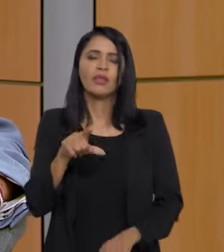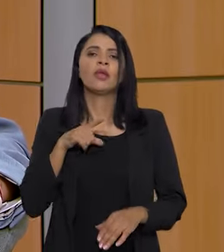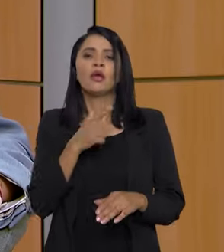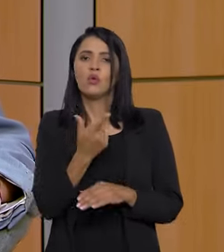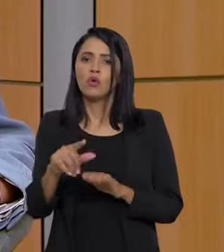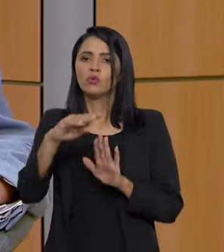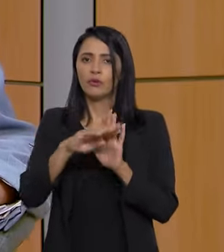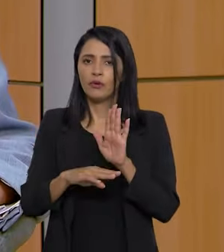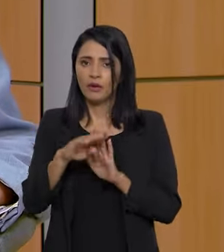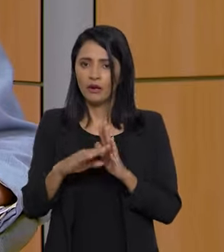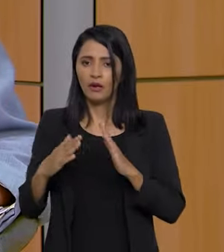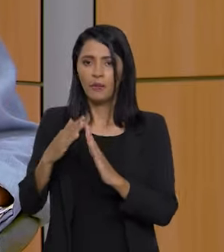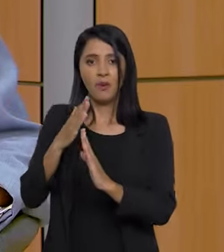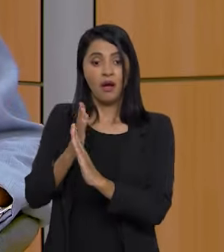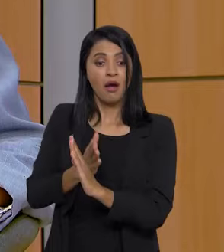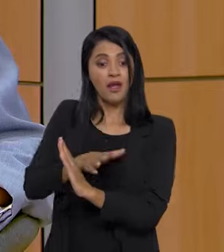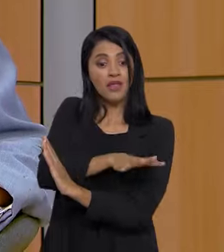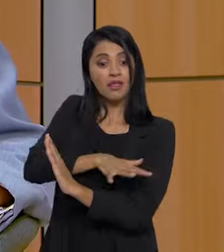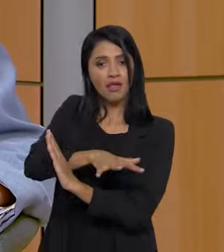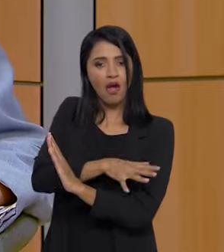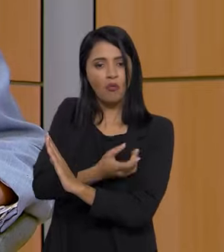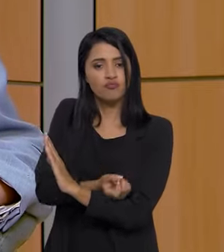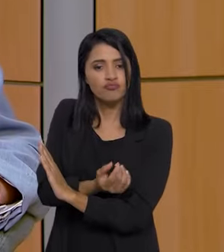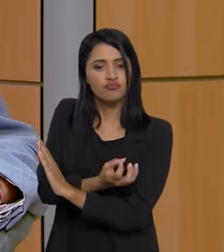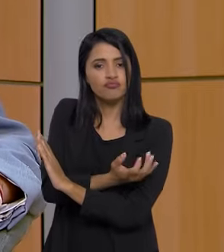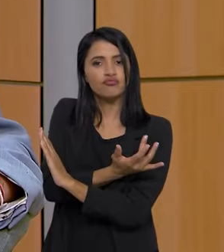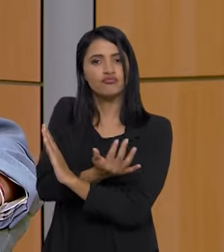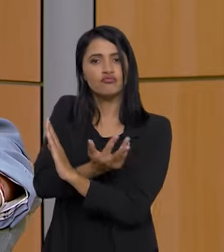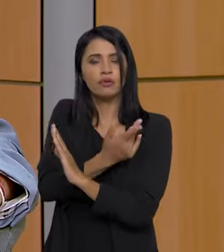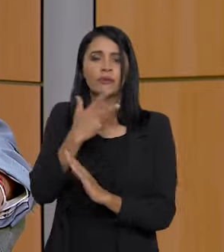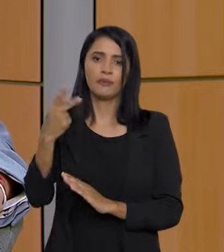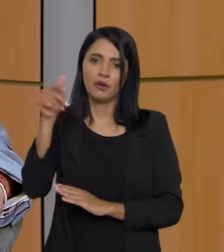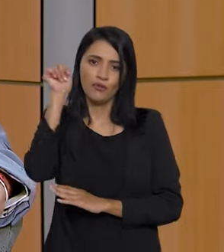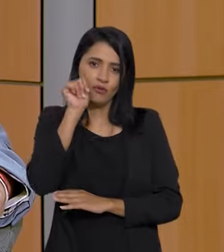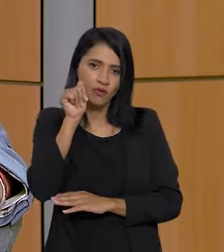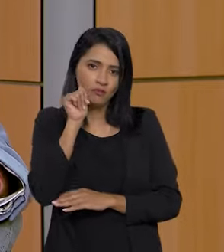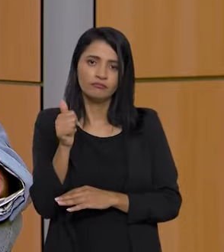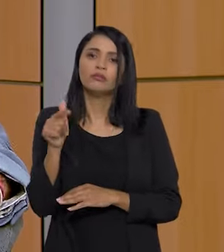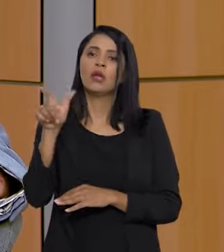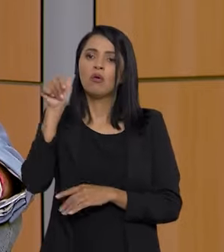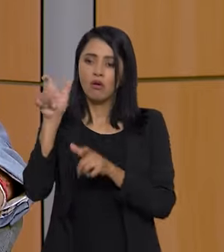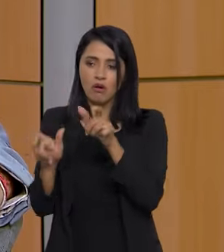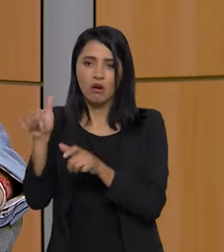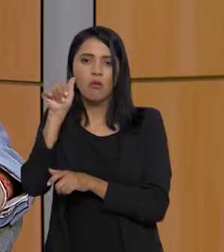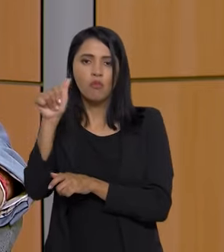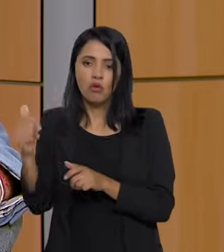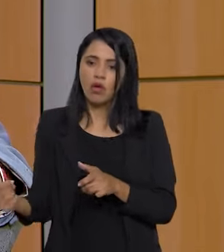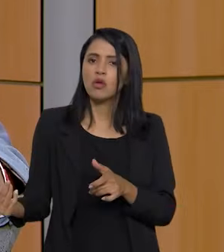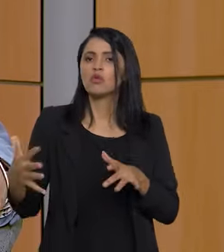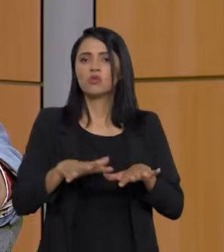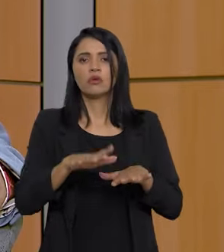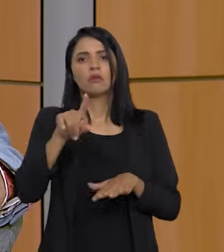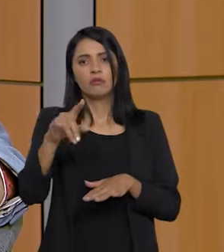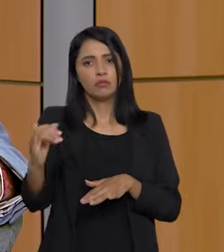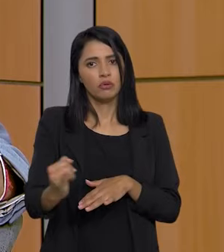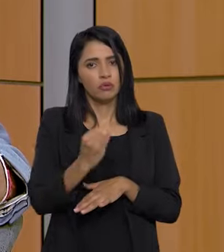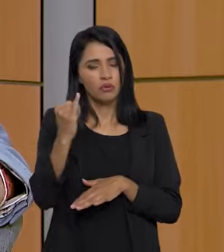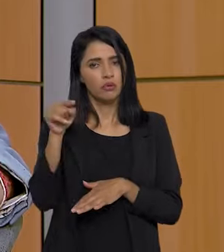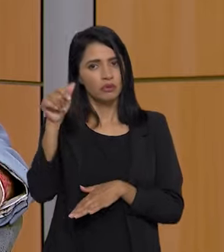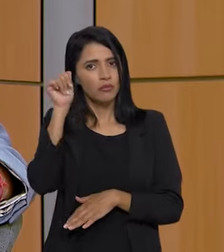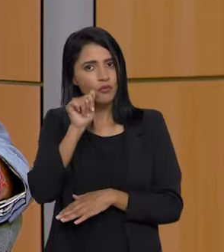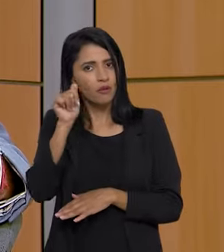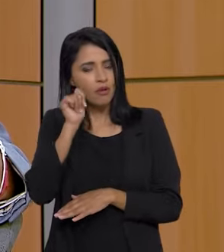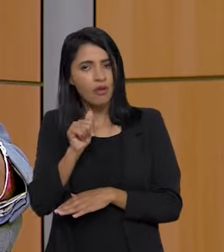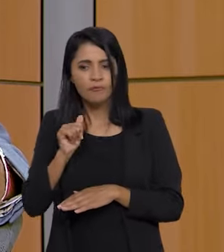quintais produtivos voltados para as mulheres no Brasil. Enfim, a inclusão das mulheres é importante, que as mulheres